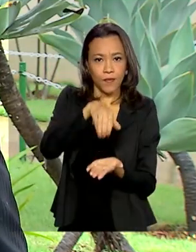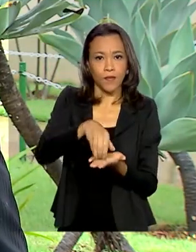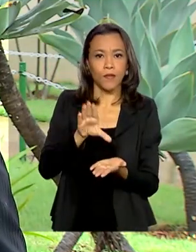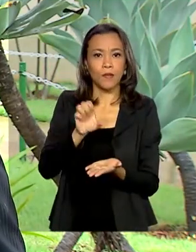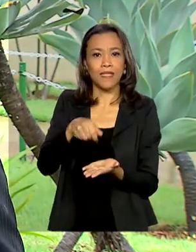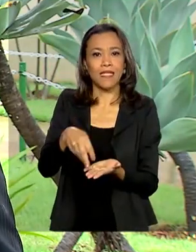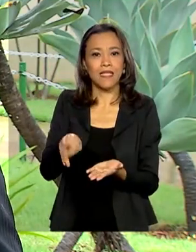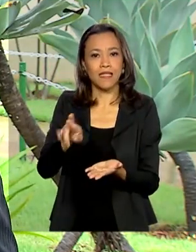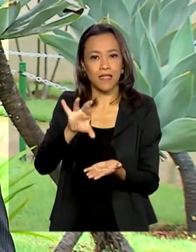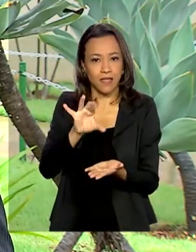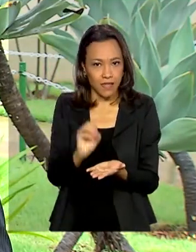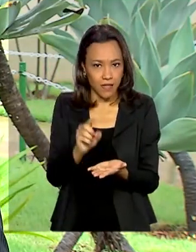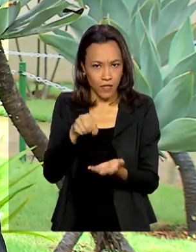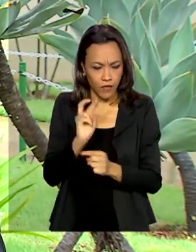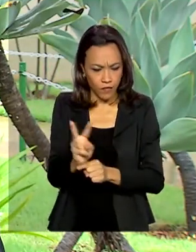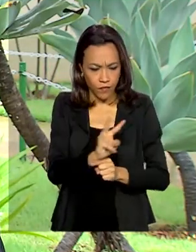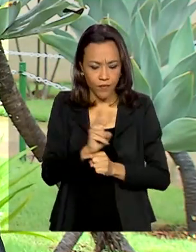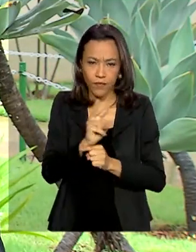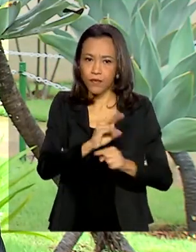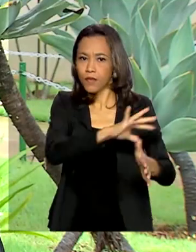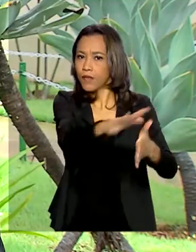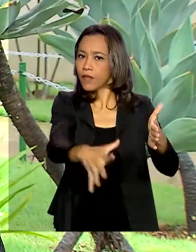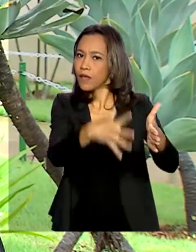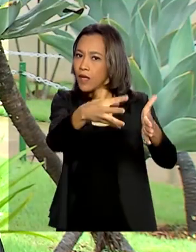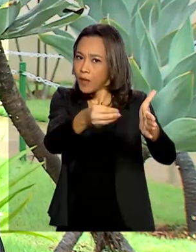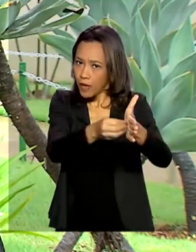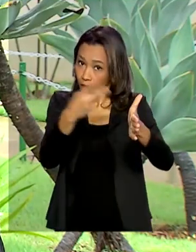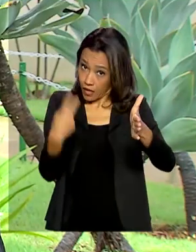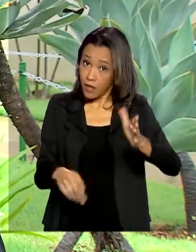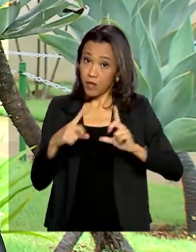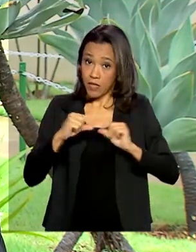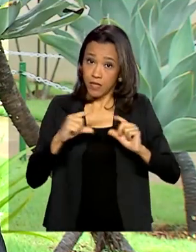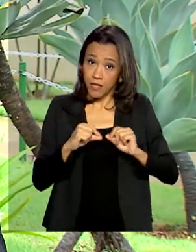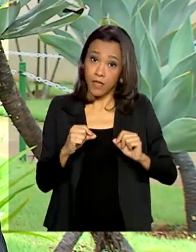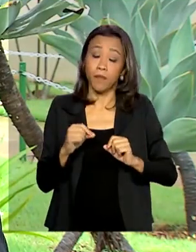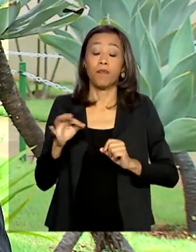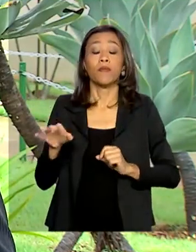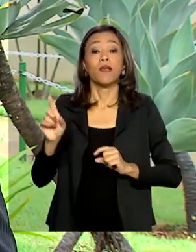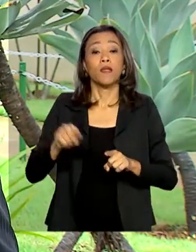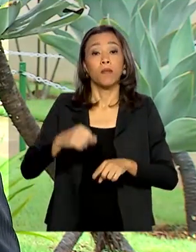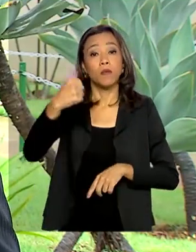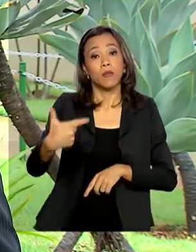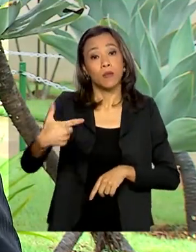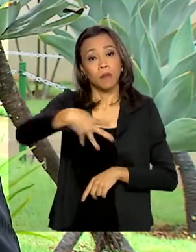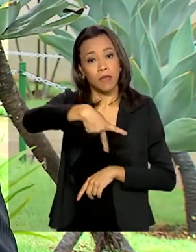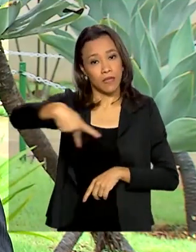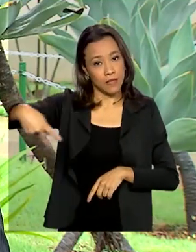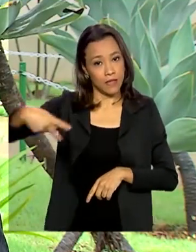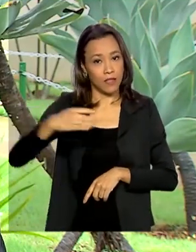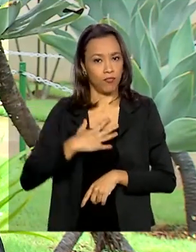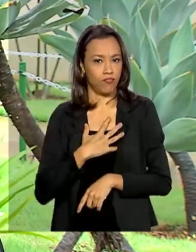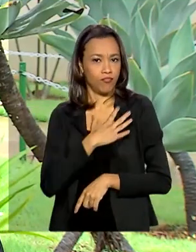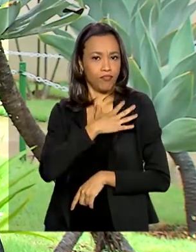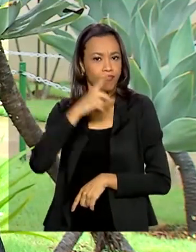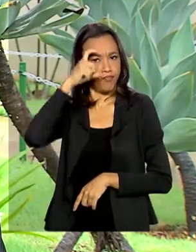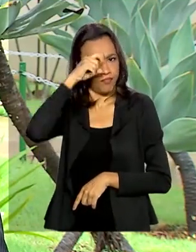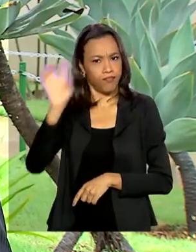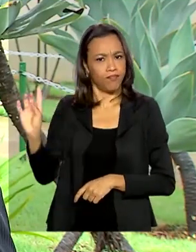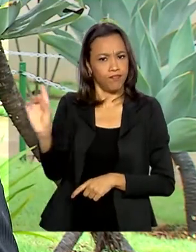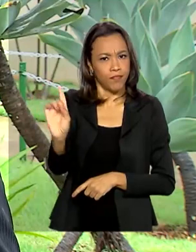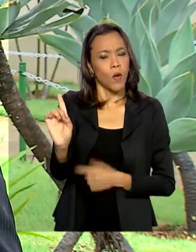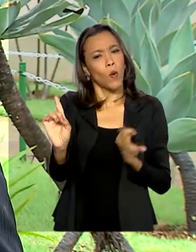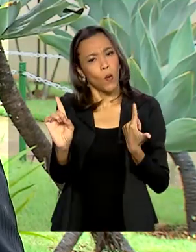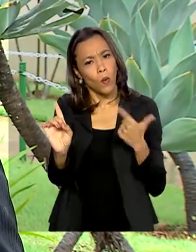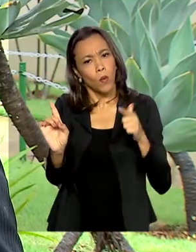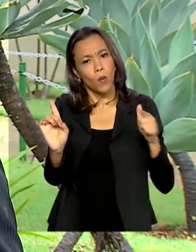Sistema de Proteção da Amazônia aqui em Brasília. Além do vice-presidente Hamilton Mourão, também vão participar desta reunião